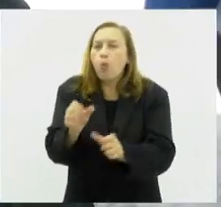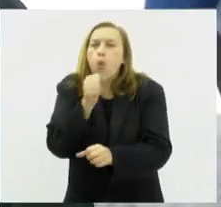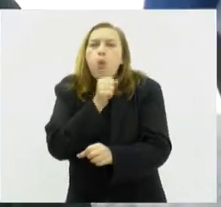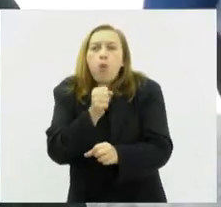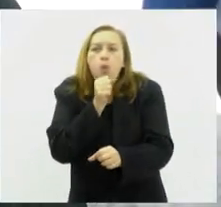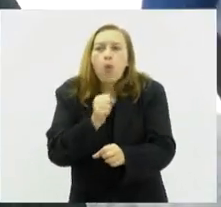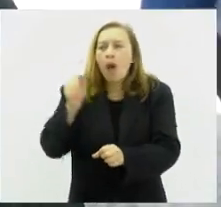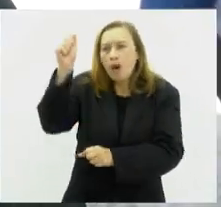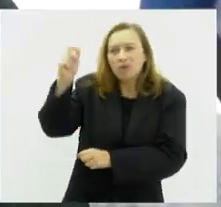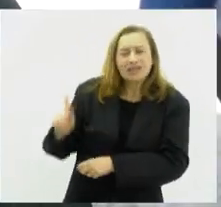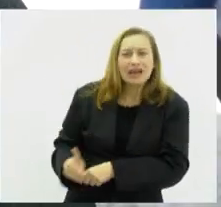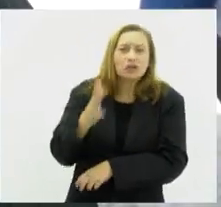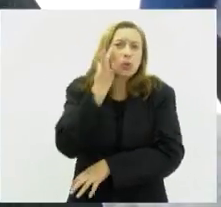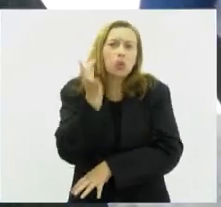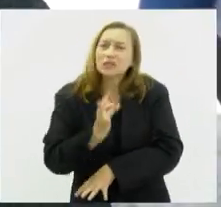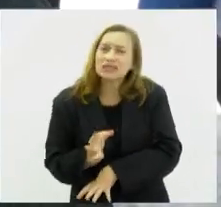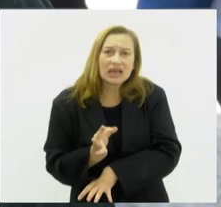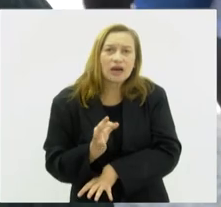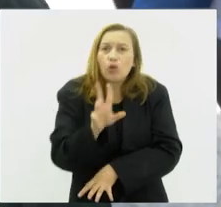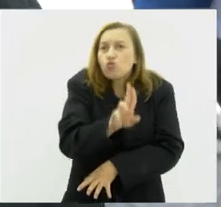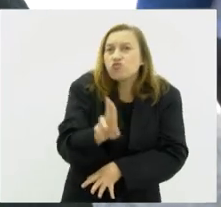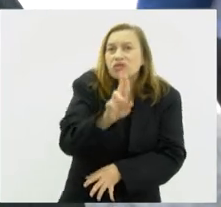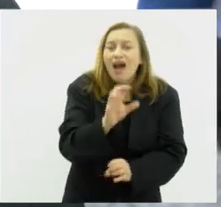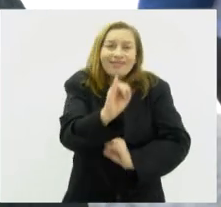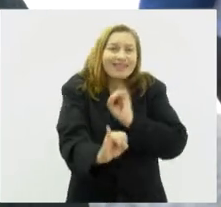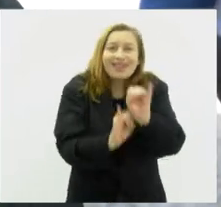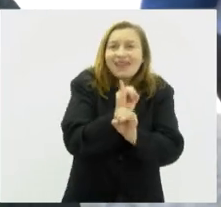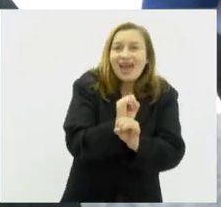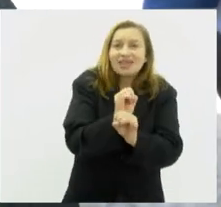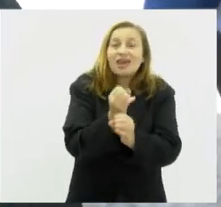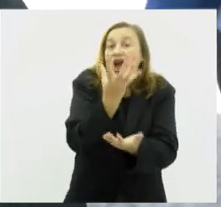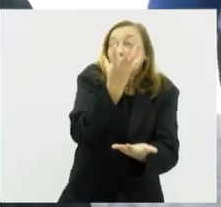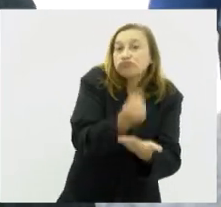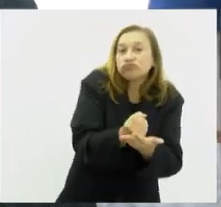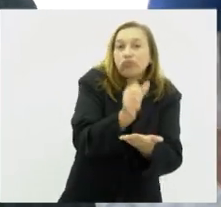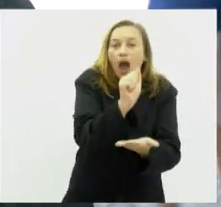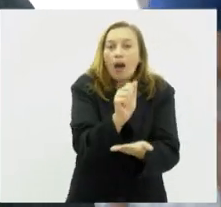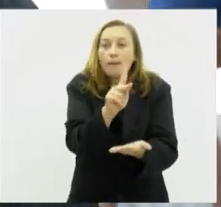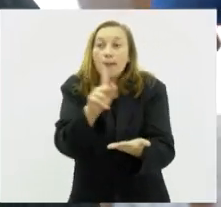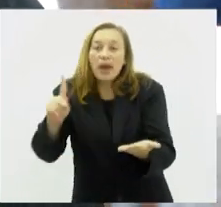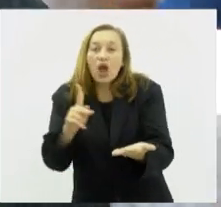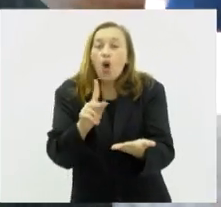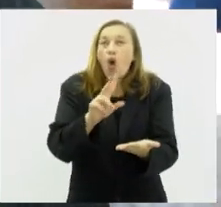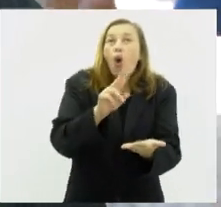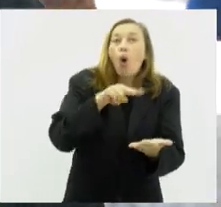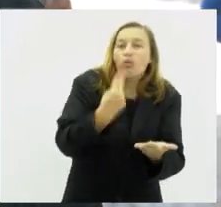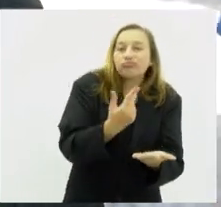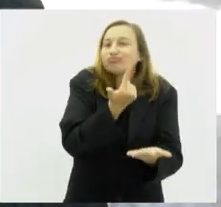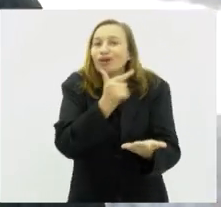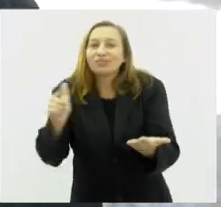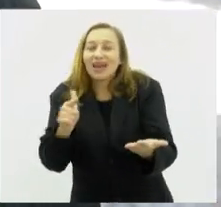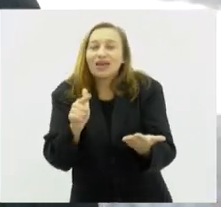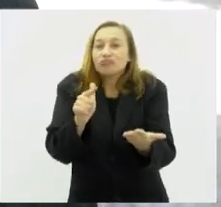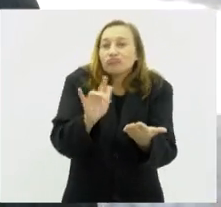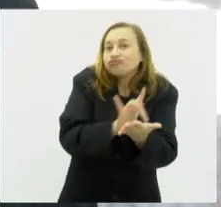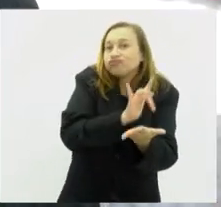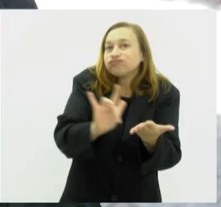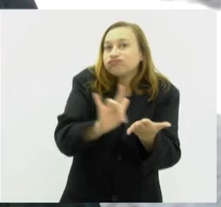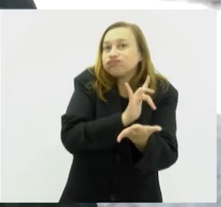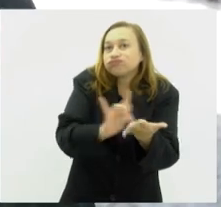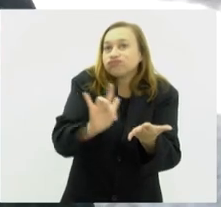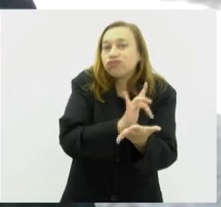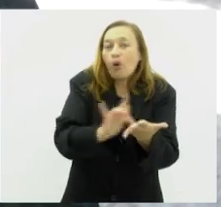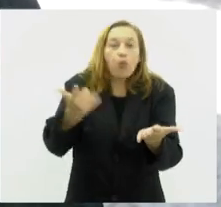às vezes, ainda não sabem baixar o aplicativo ou não tem um celular que consiga alcançar isso